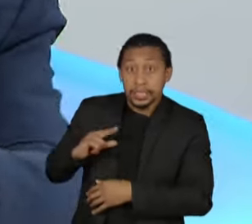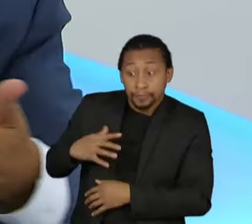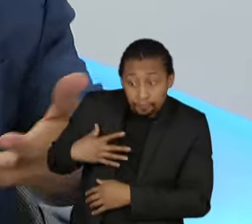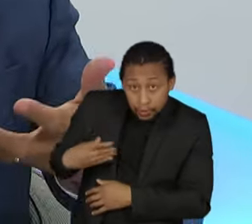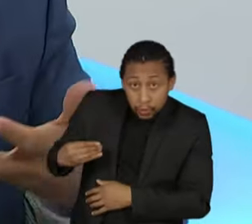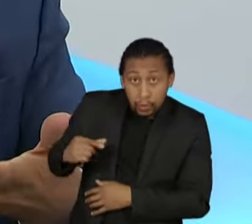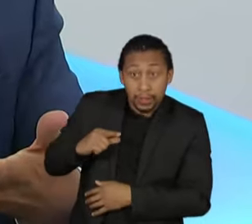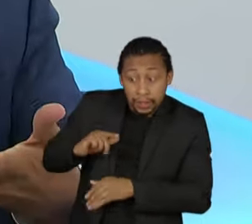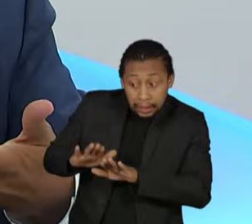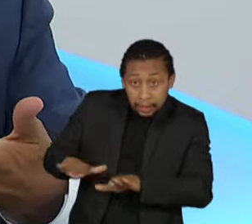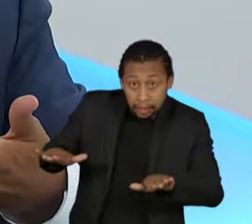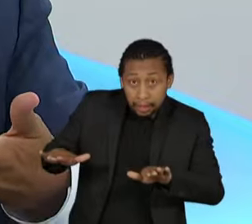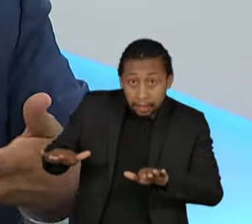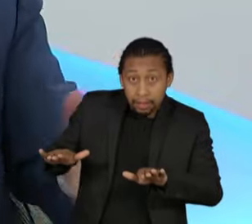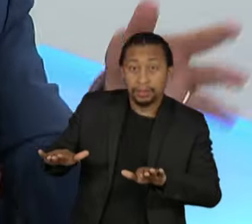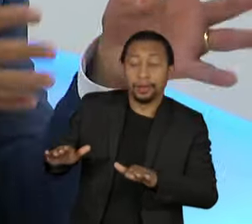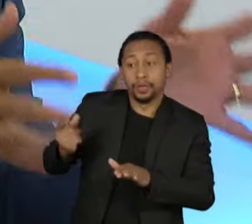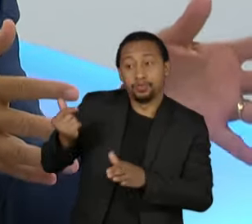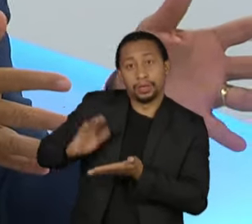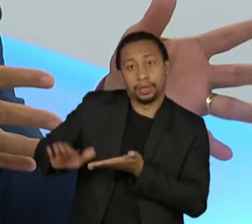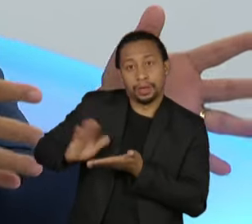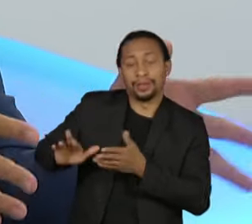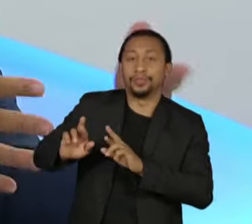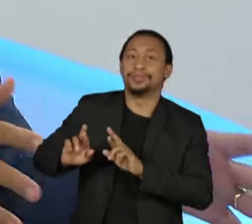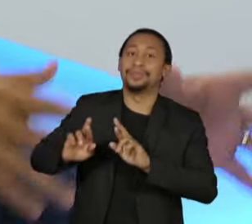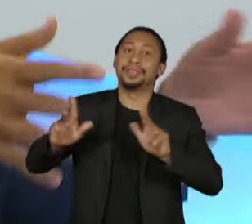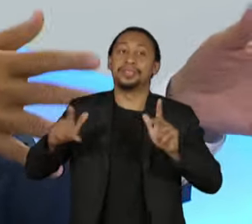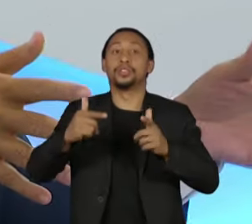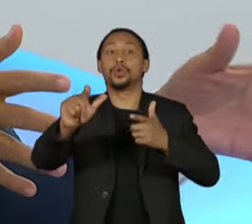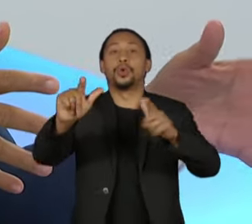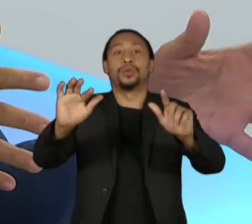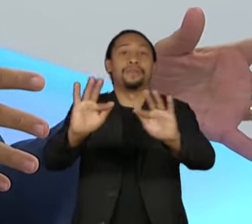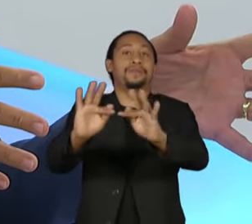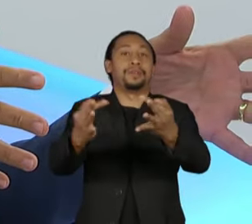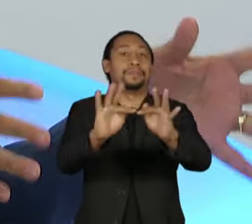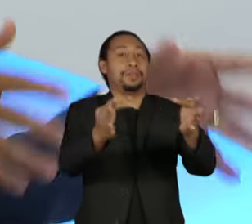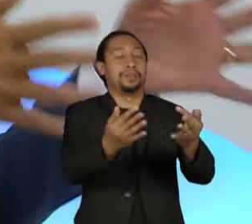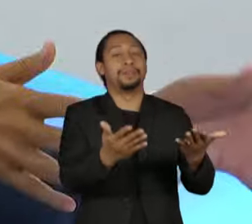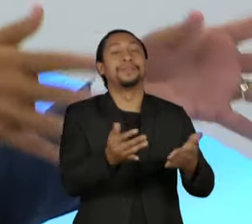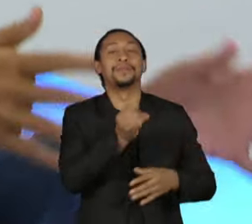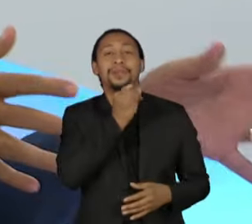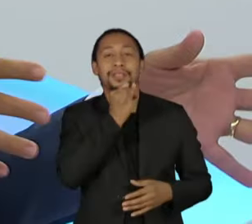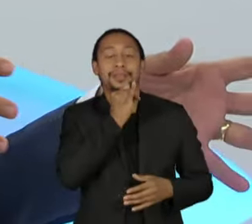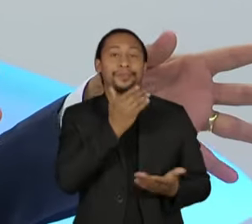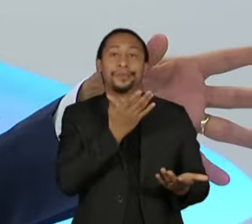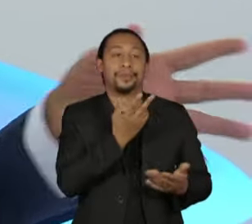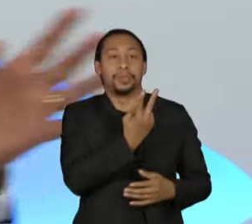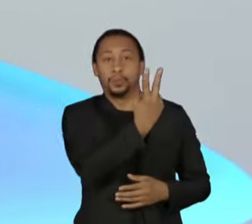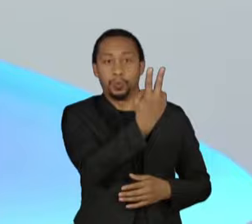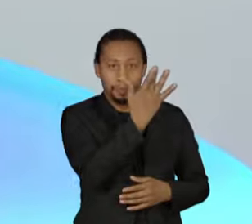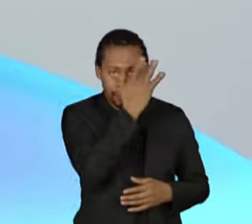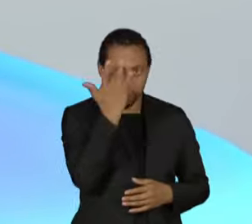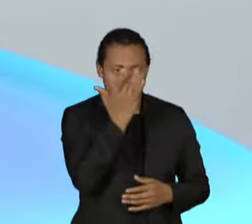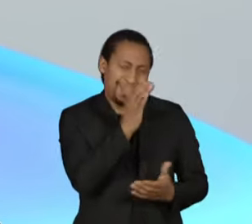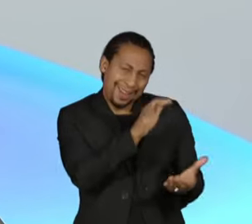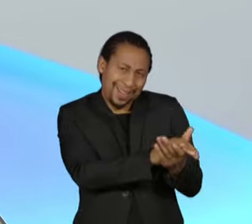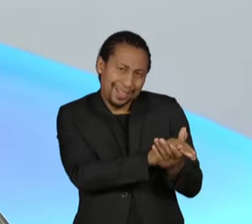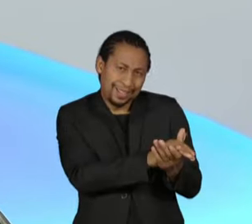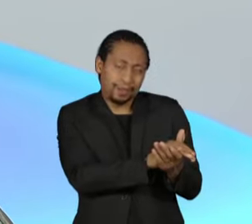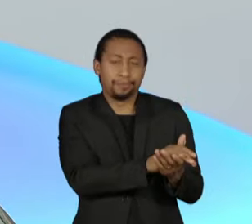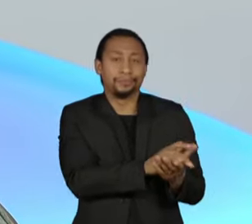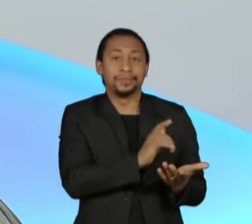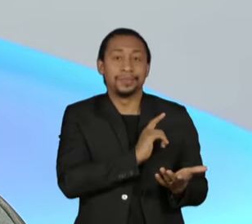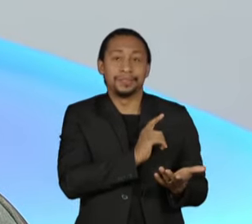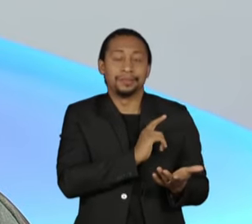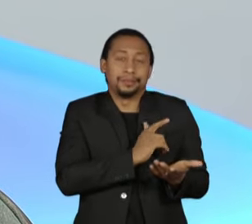das despesas das outras famílias. Você tem aqui uma família, um casal, recebe quanto? R 600,00. Você tem aqui do